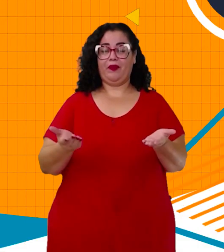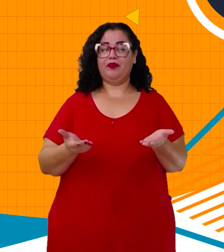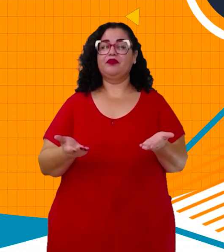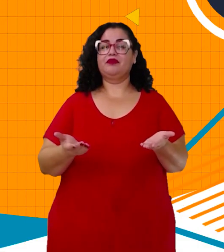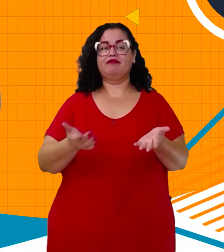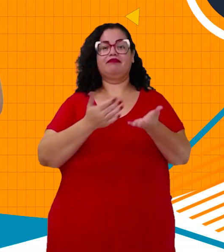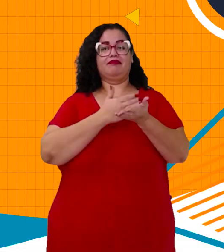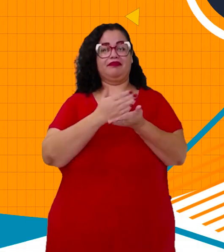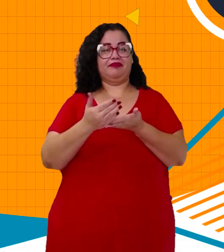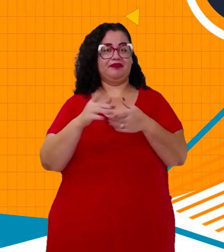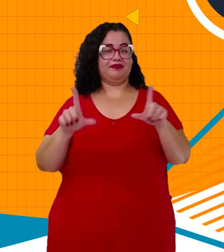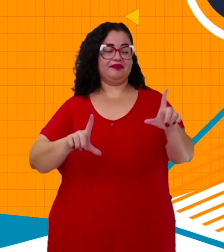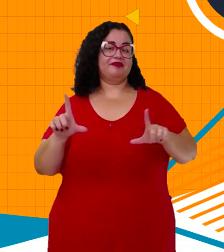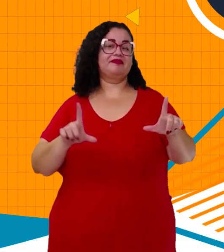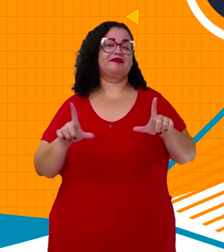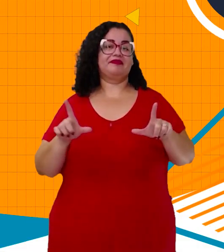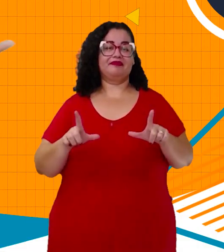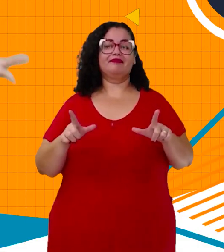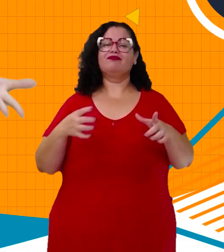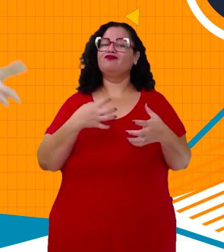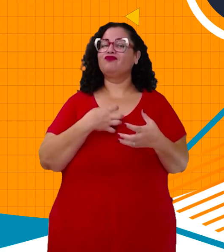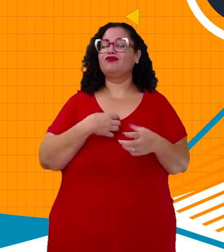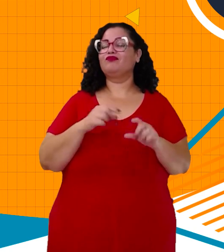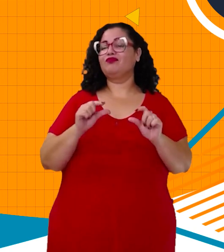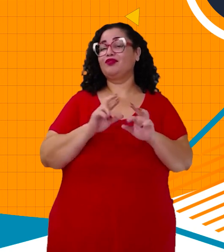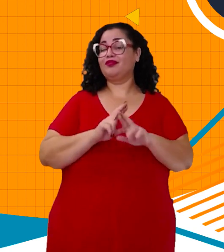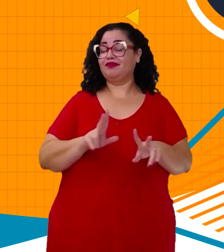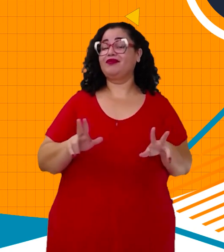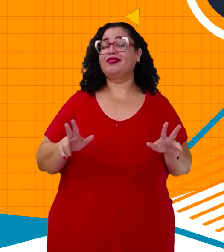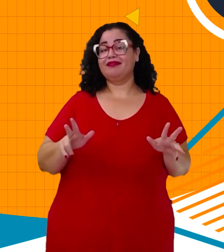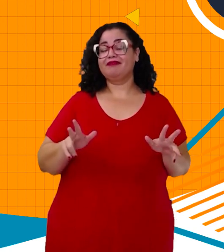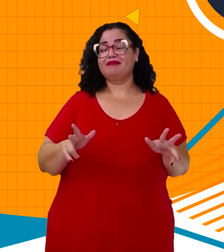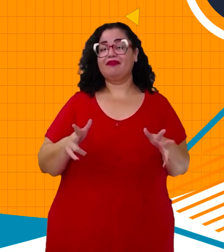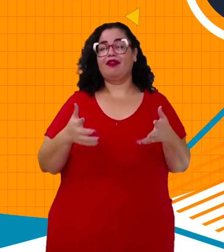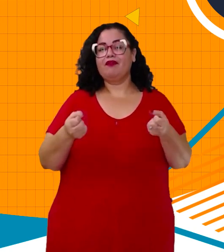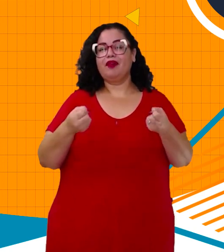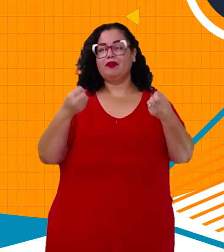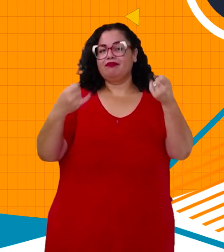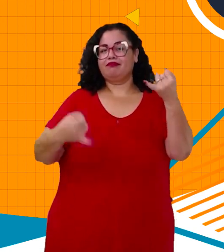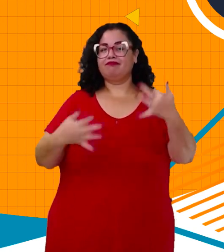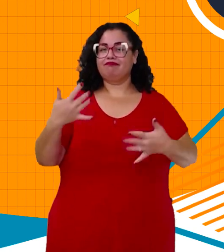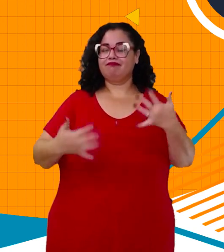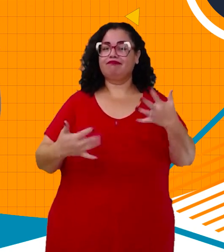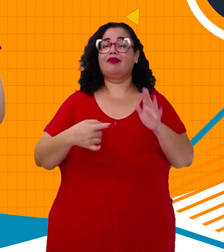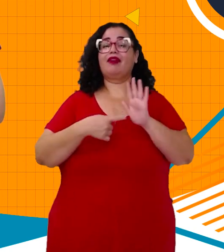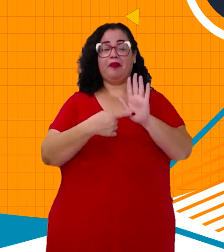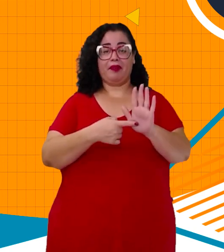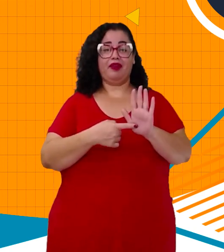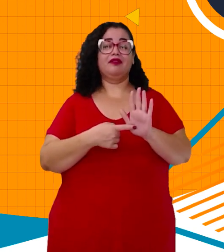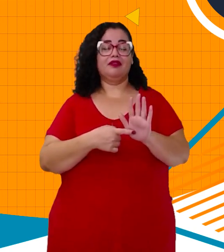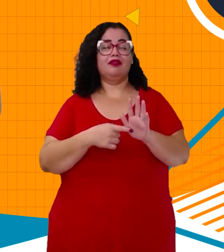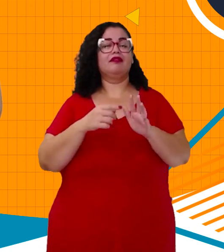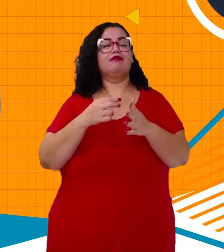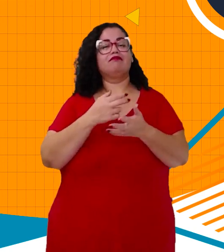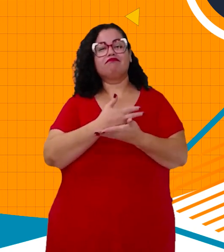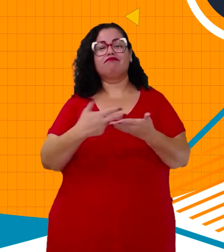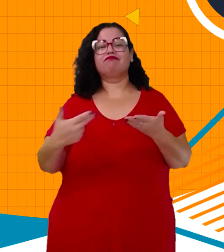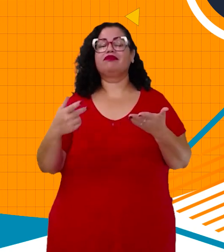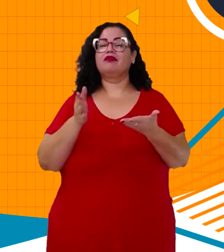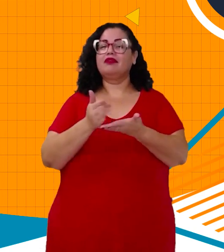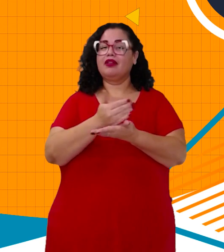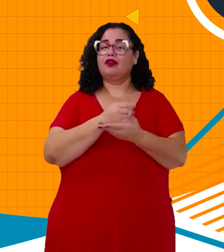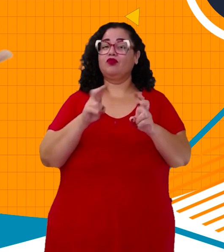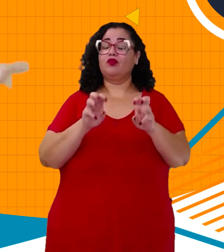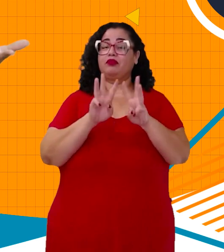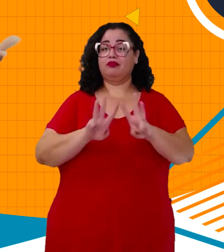Hoje começaremos o nosso programa de uma forma um pouco diferente. Vamos explicar e apresentar alguns dados